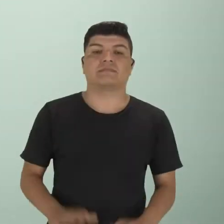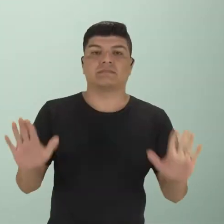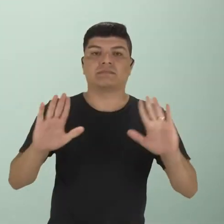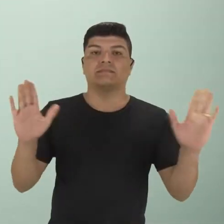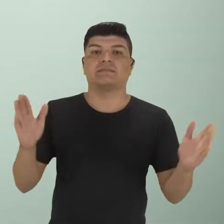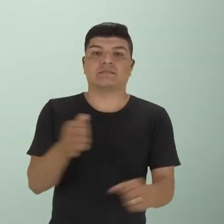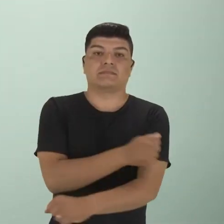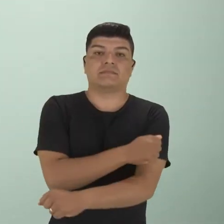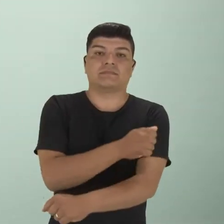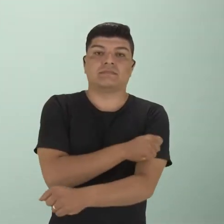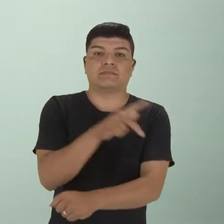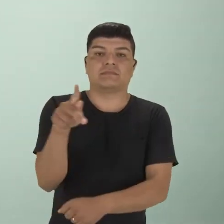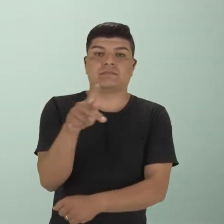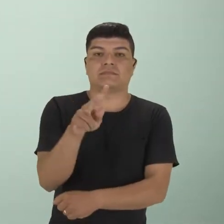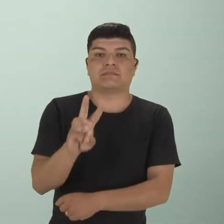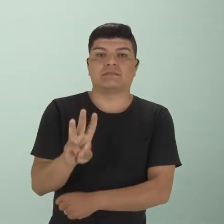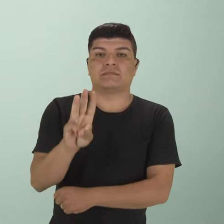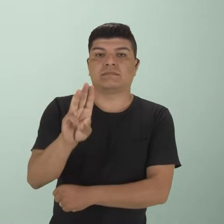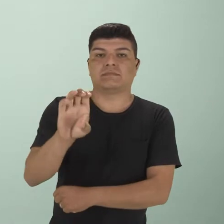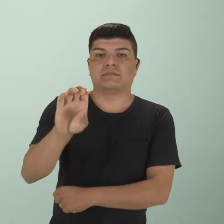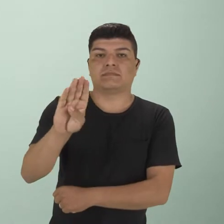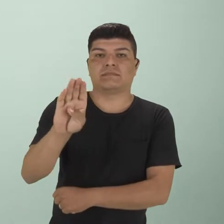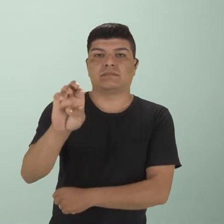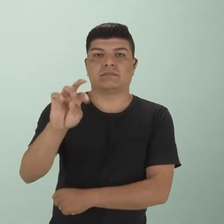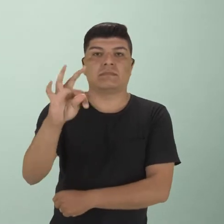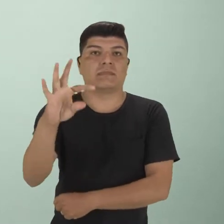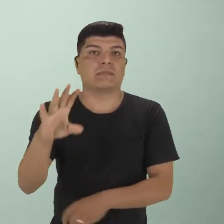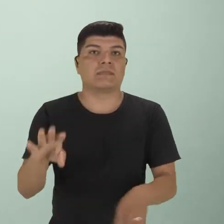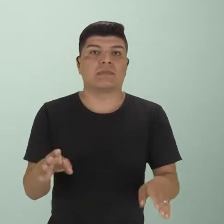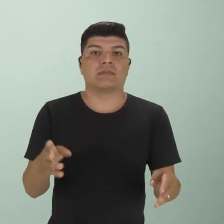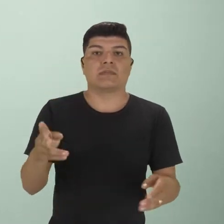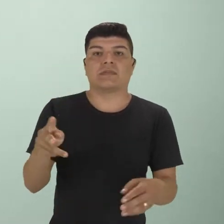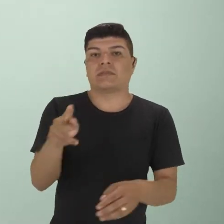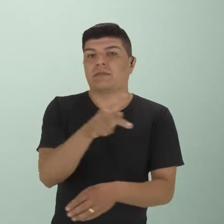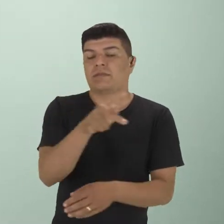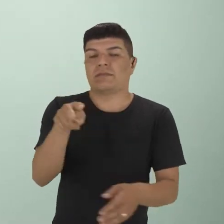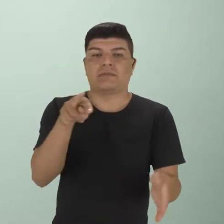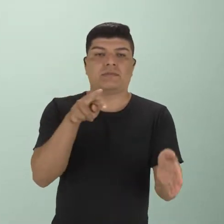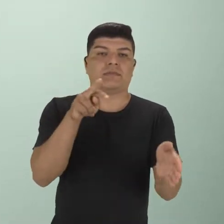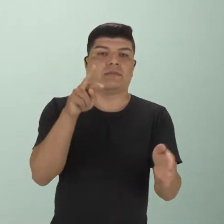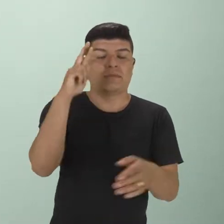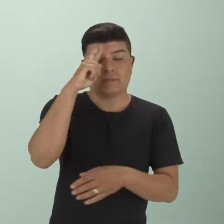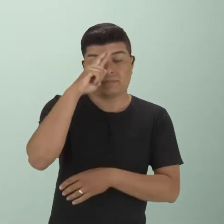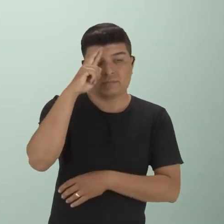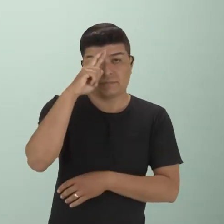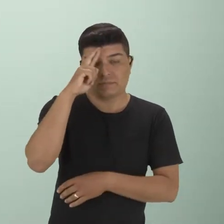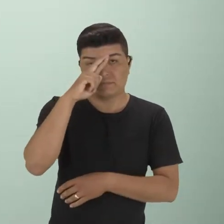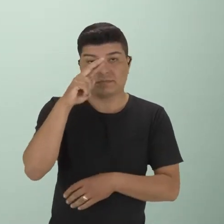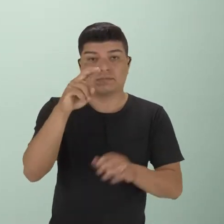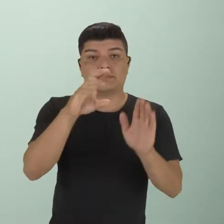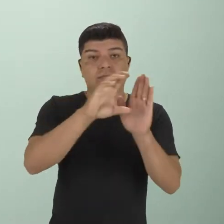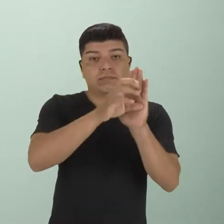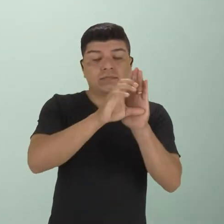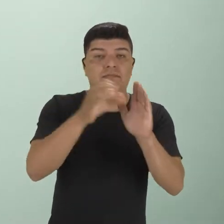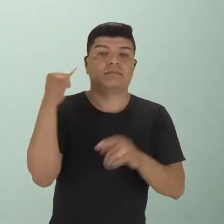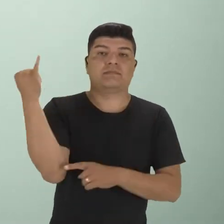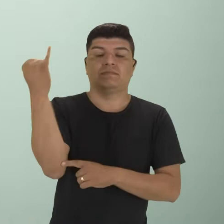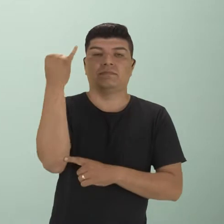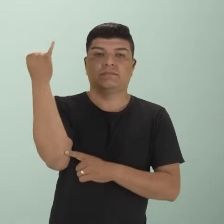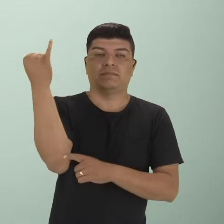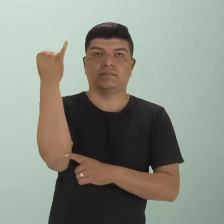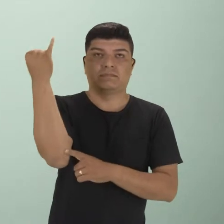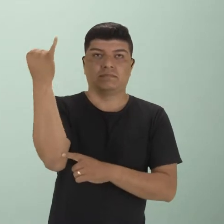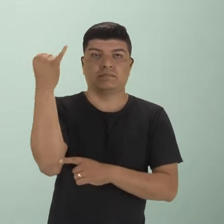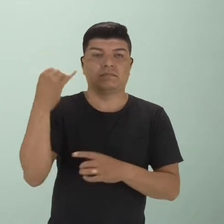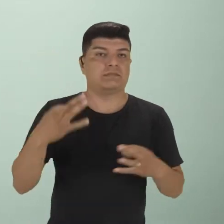Olá pessoal, aqui é o professor Webert de História e hoje iremos falar sobre um conteúdo muito importante. Ele faz